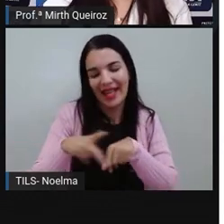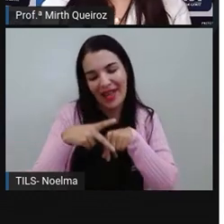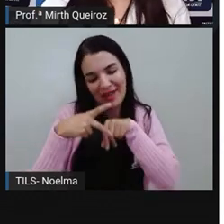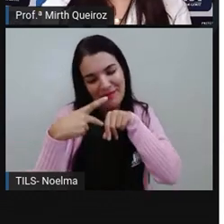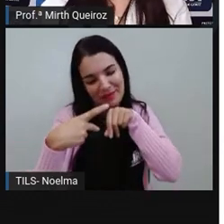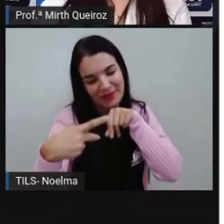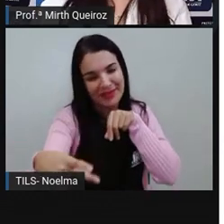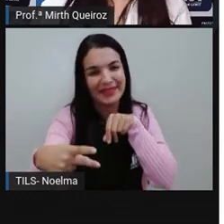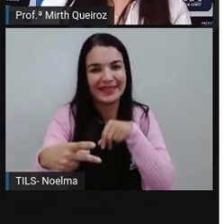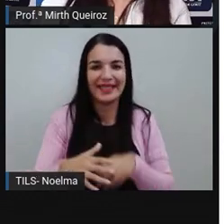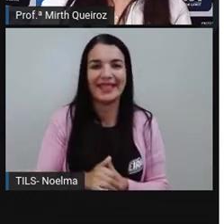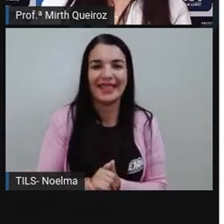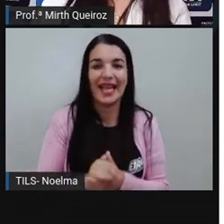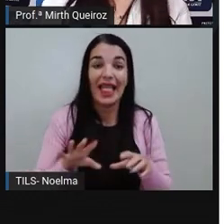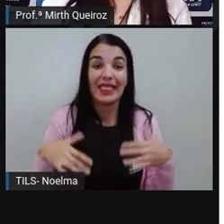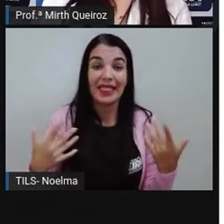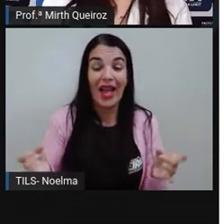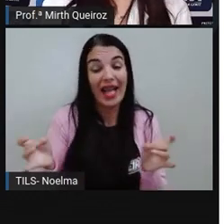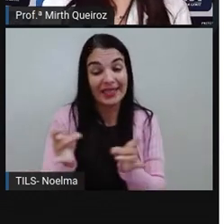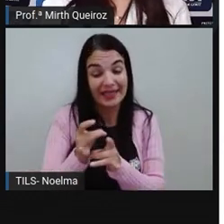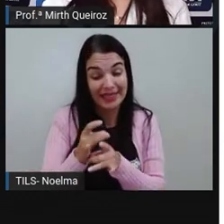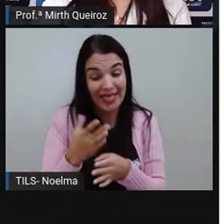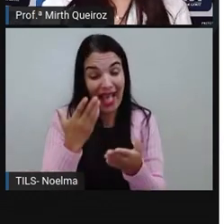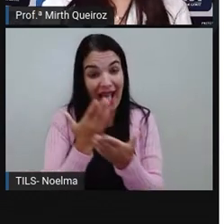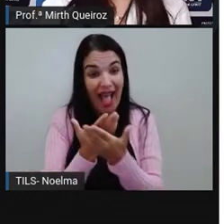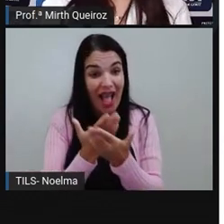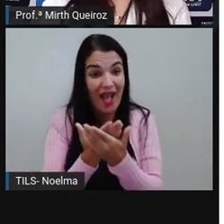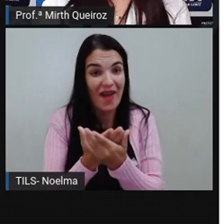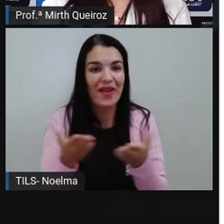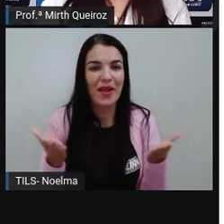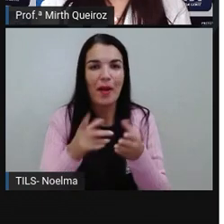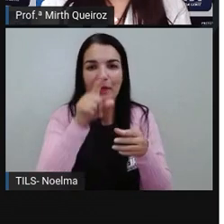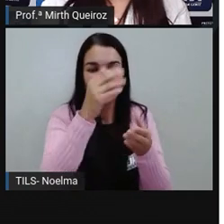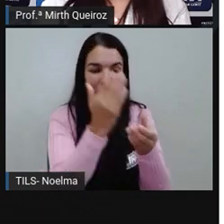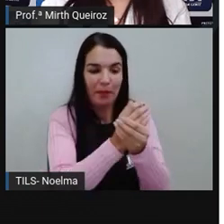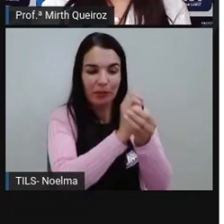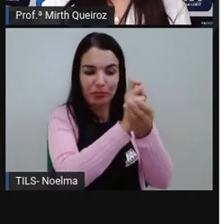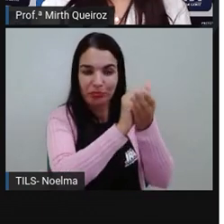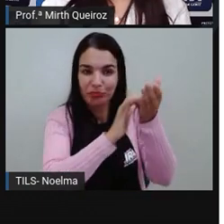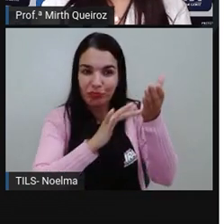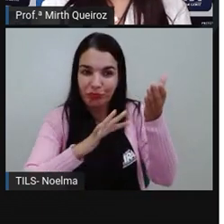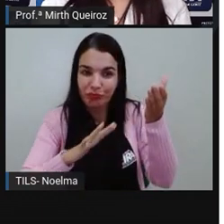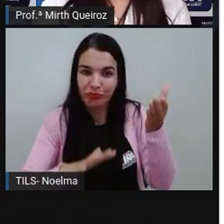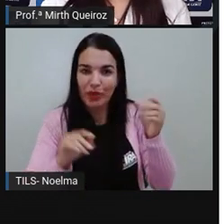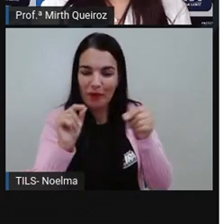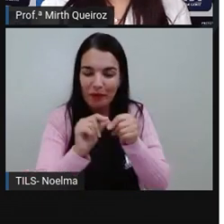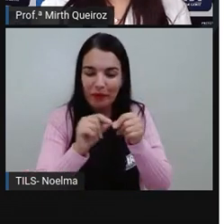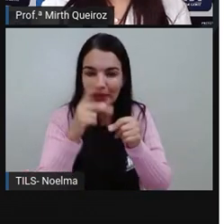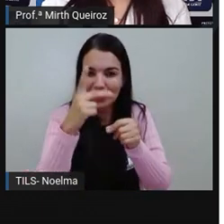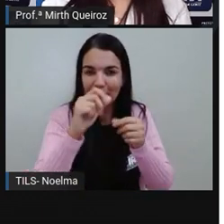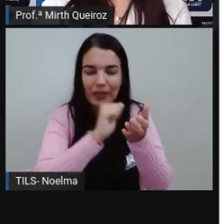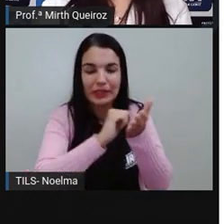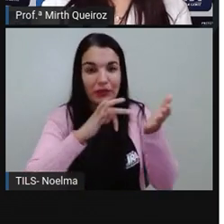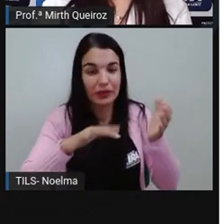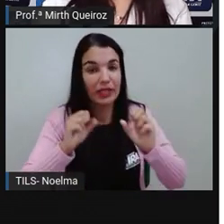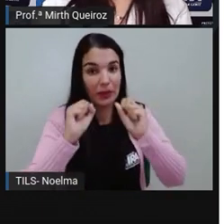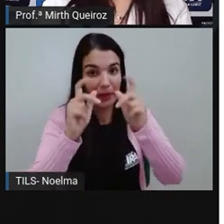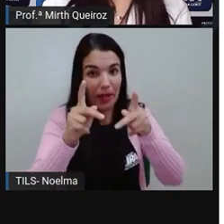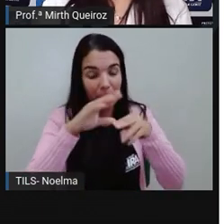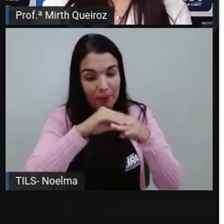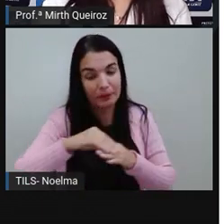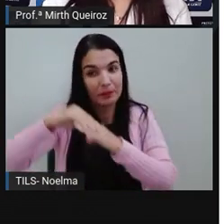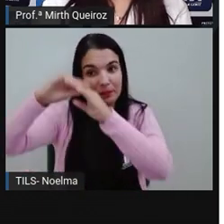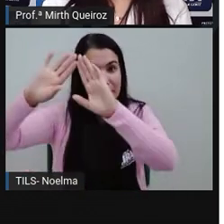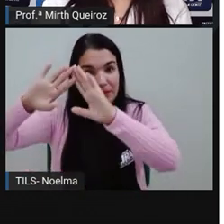poesia. E assim a gente encerra a nossa aula. Pegue lá o seu percurso pedagógico. Realize as atividades enviadas